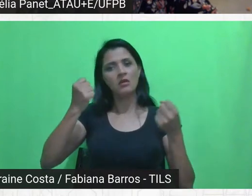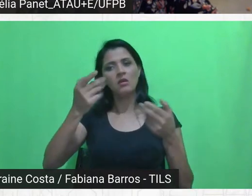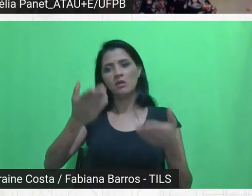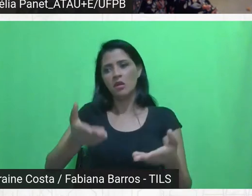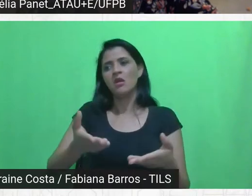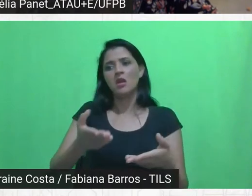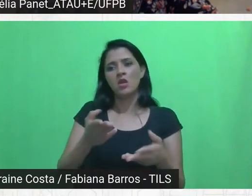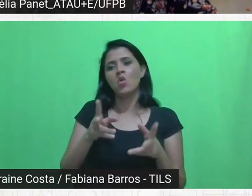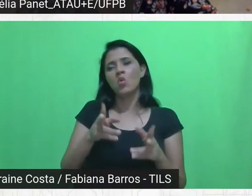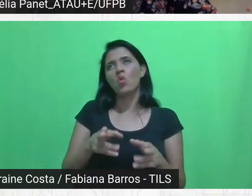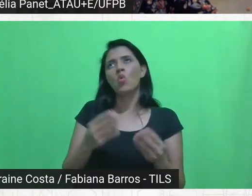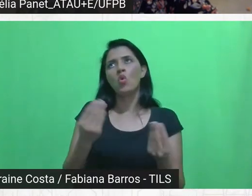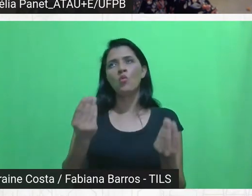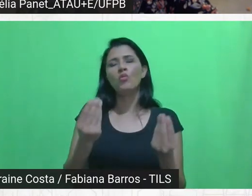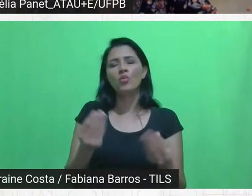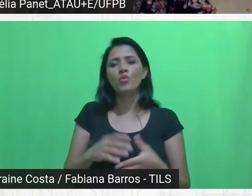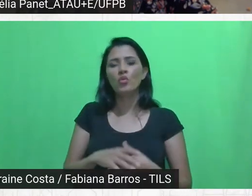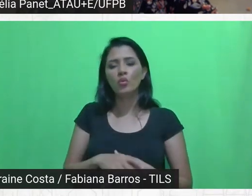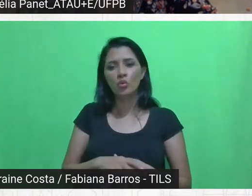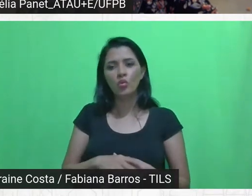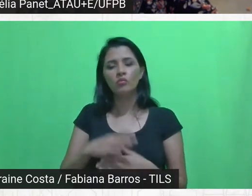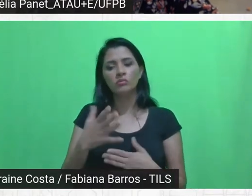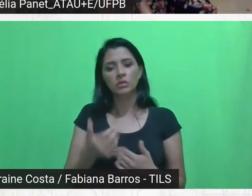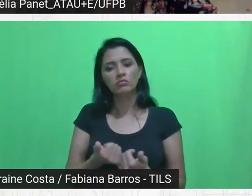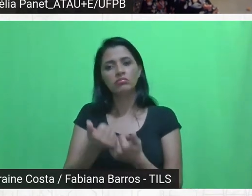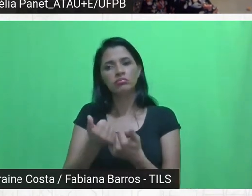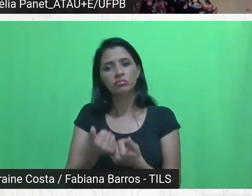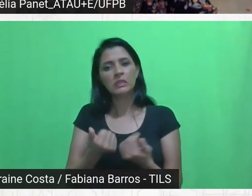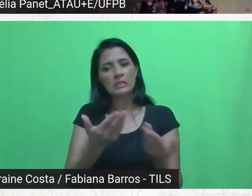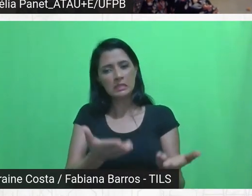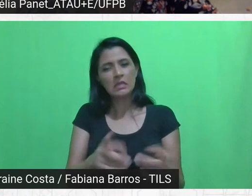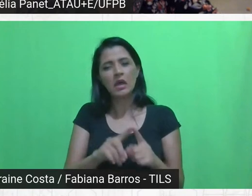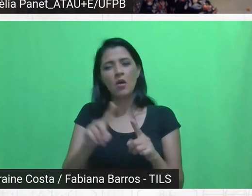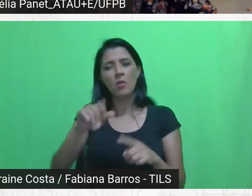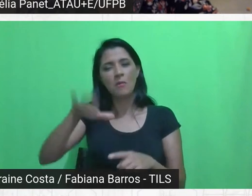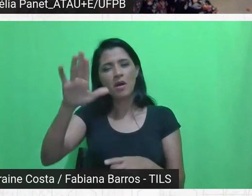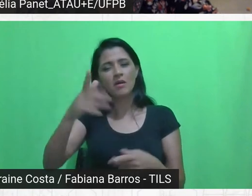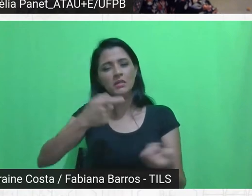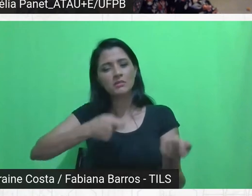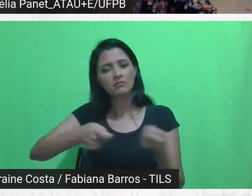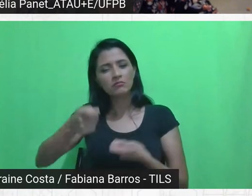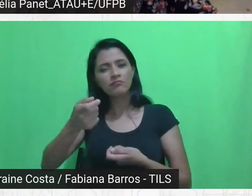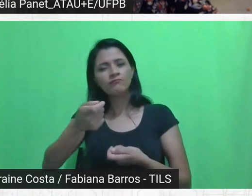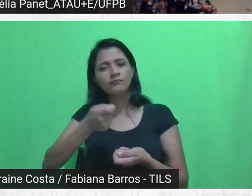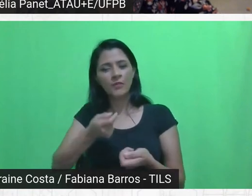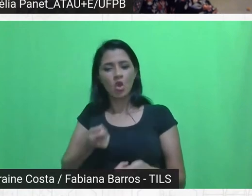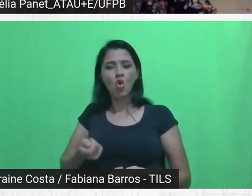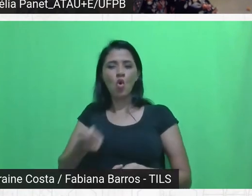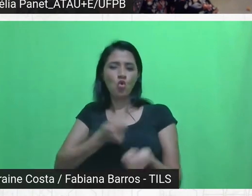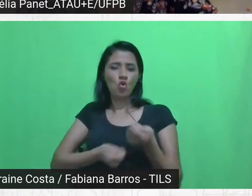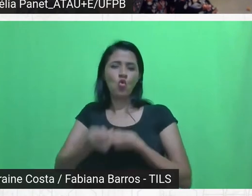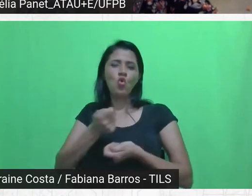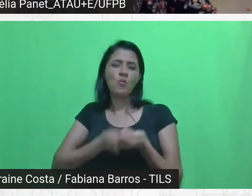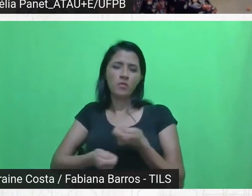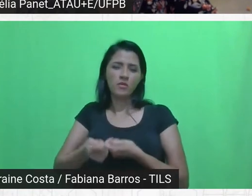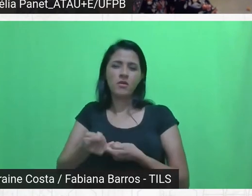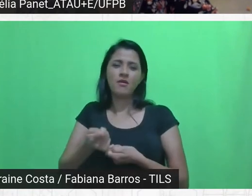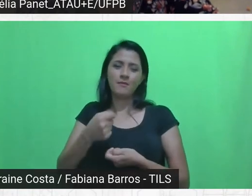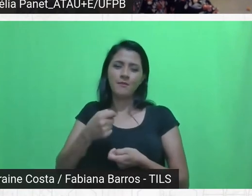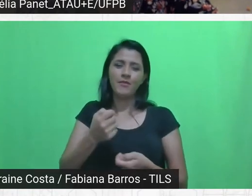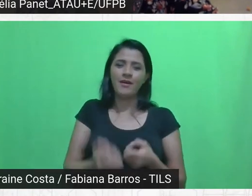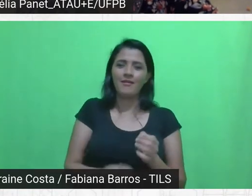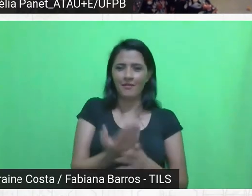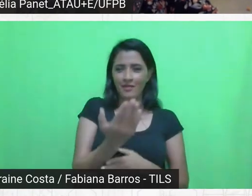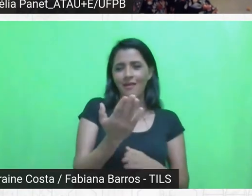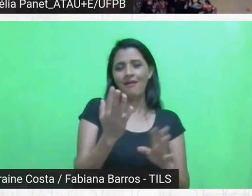uma contribuição também até muito mais econômica na construção da qualidade das cidades, a gente vai ter essa dificuldade